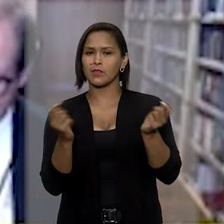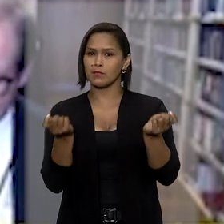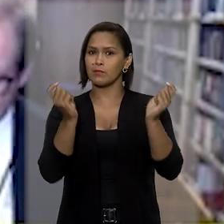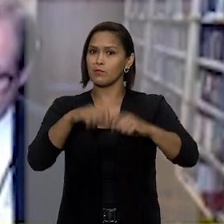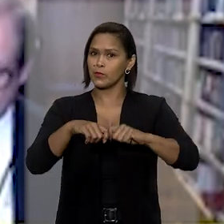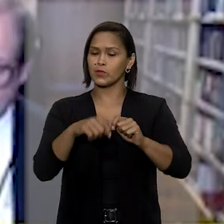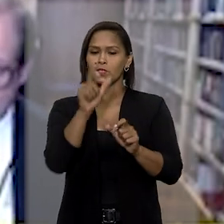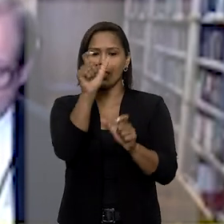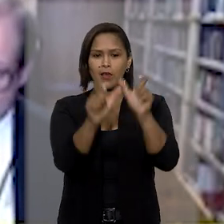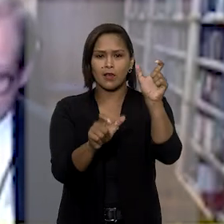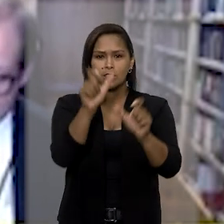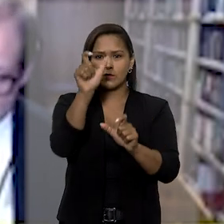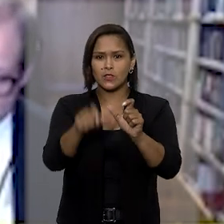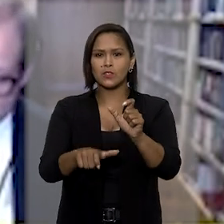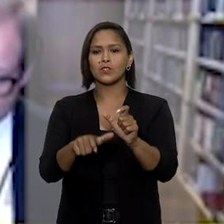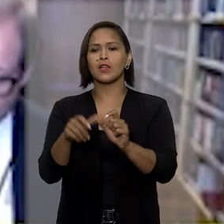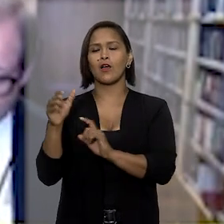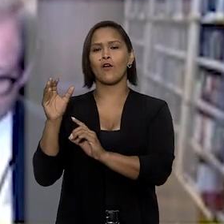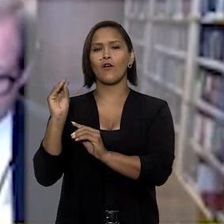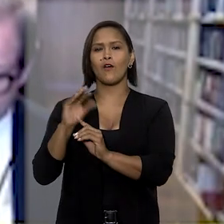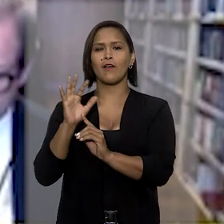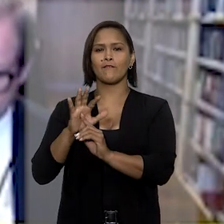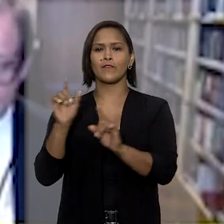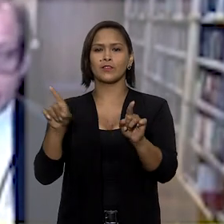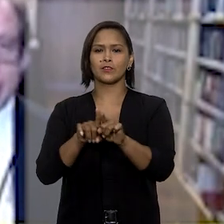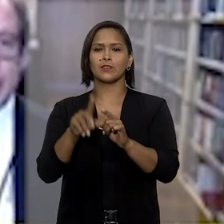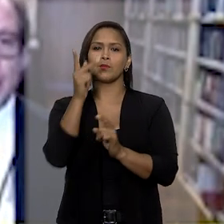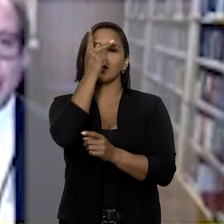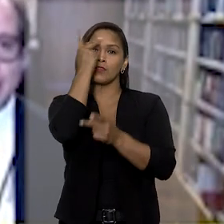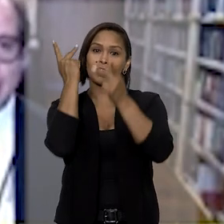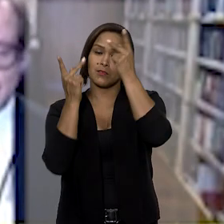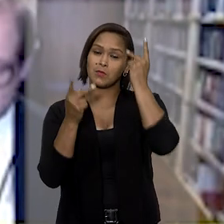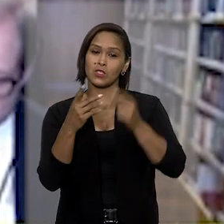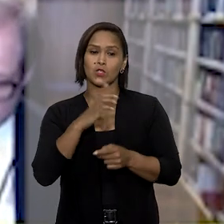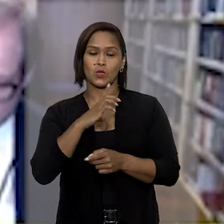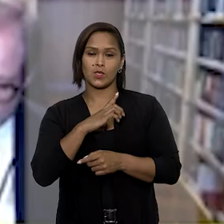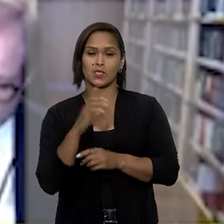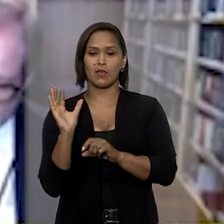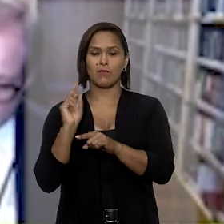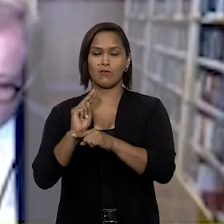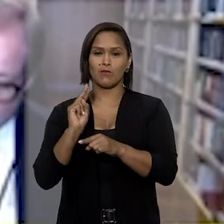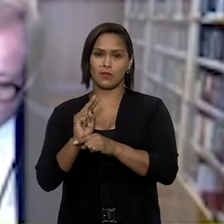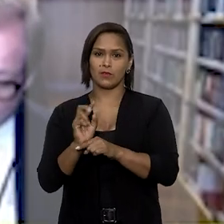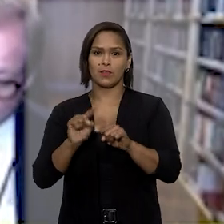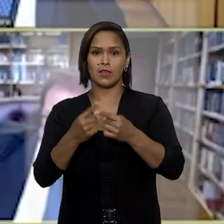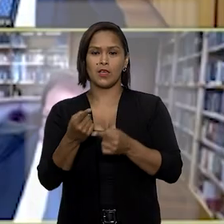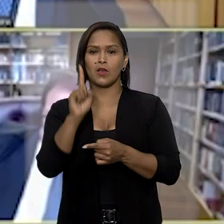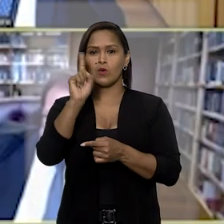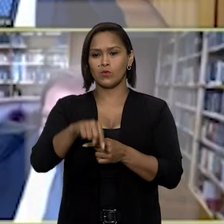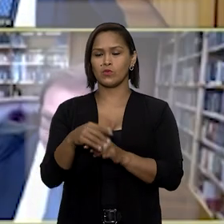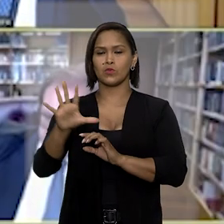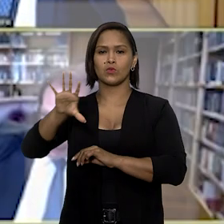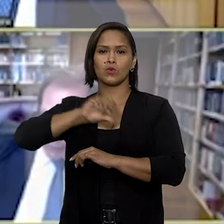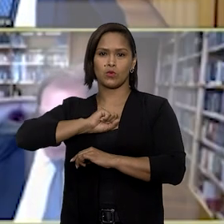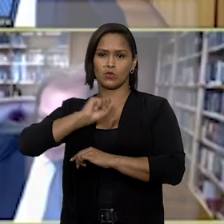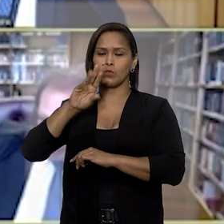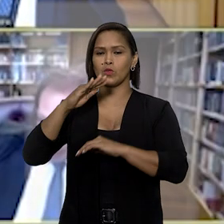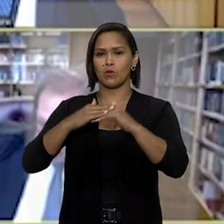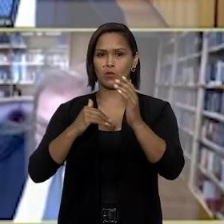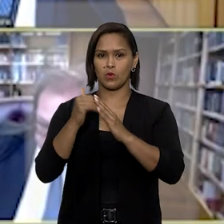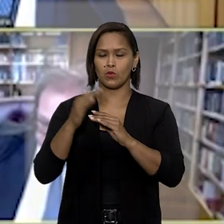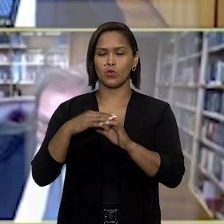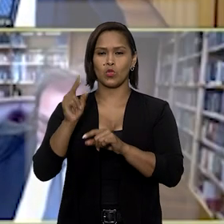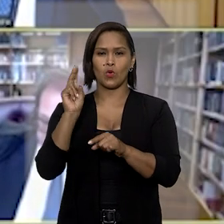possível a individualização dos efeitos e também das pessoas supostamente atingidas, que seriam os consumidores do